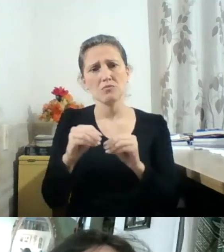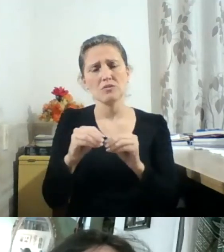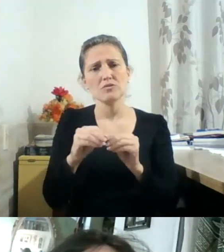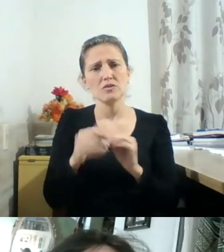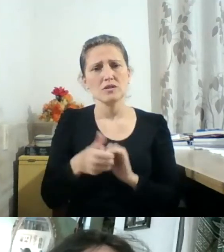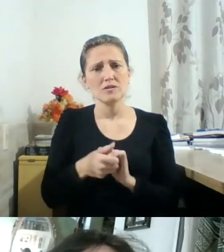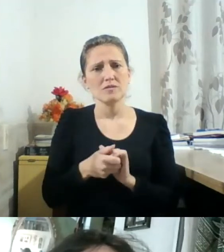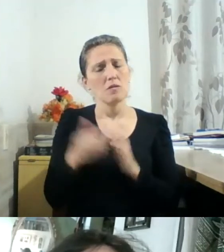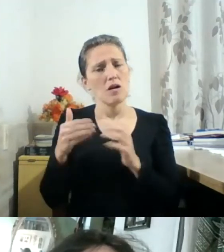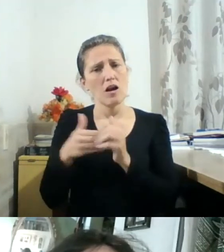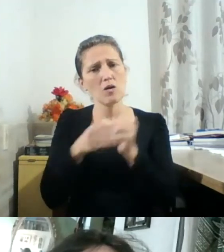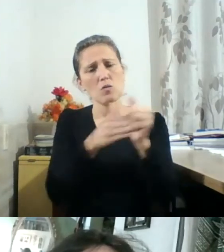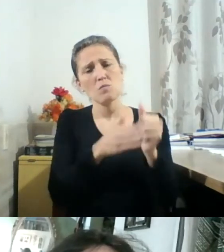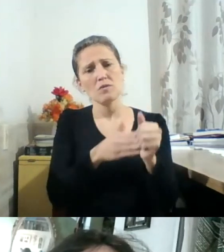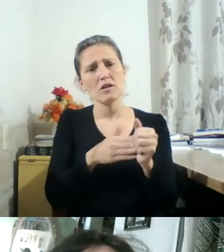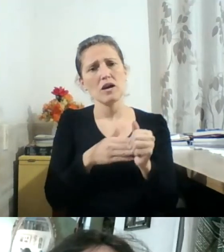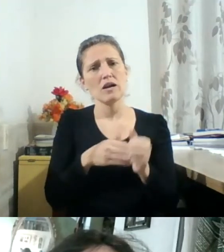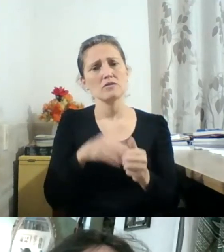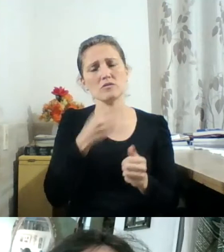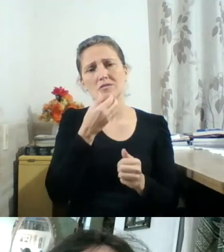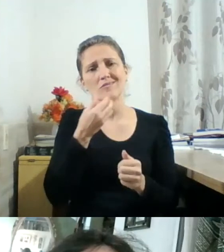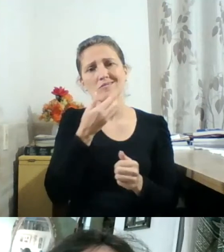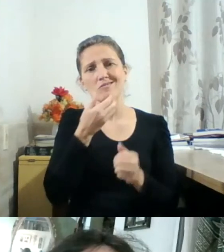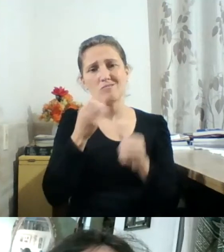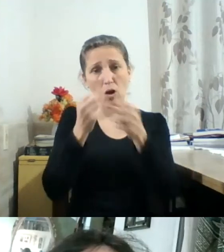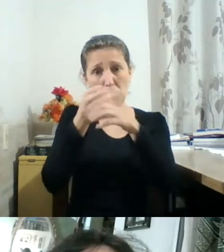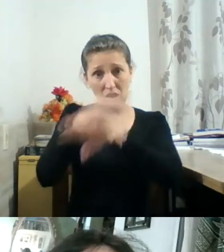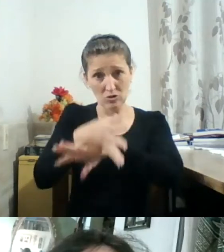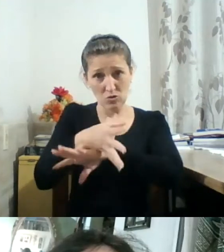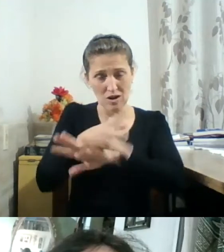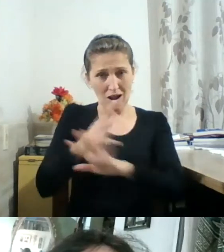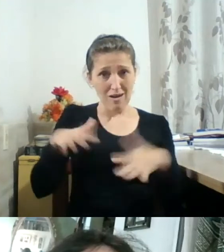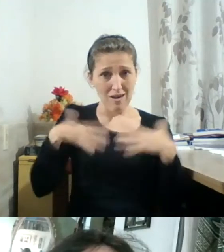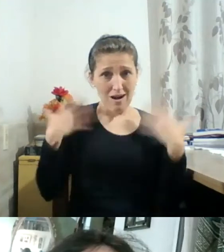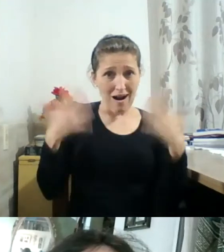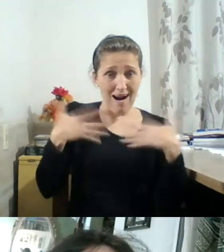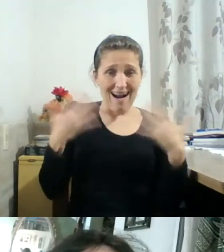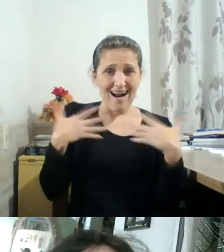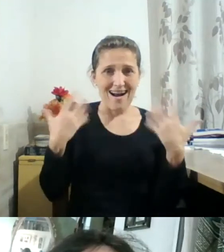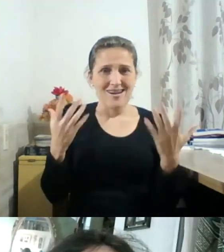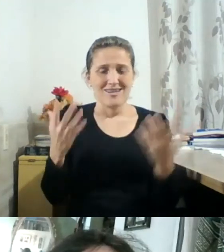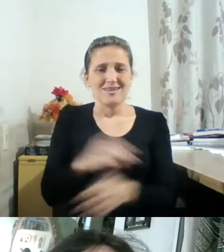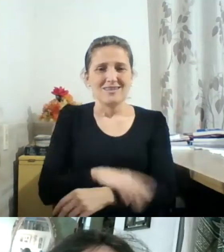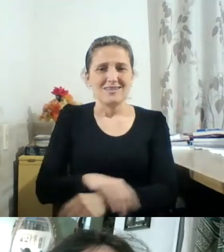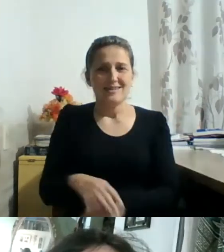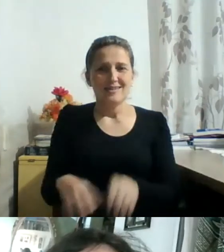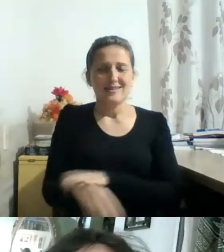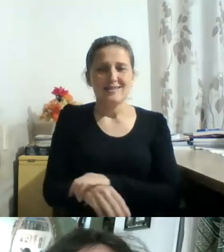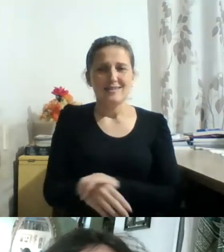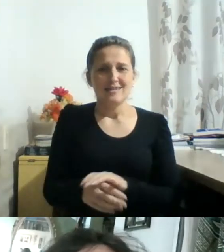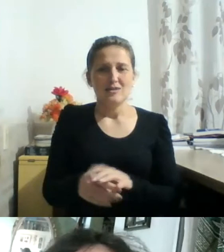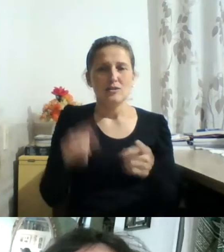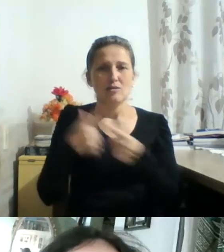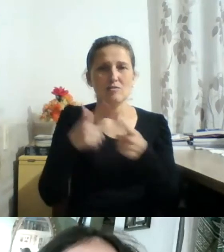acompanhados com alguns filmes de terror, de madrugada, para que essa chama não se apague e que as ideias